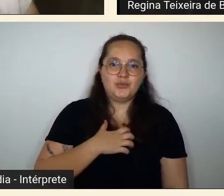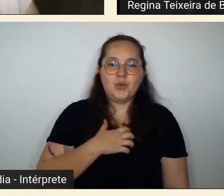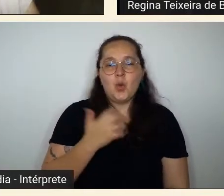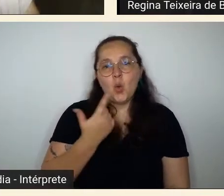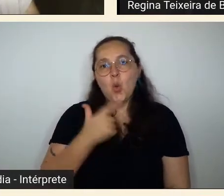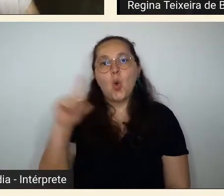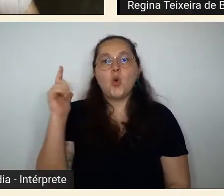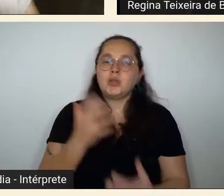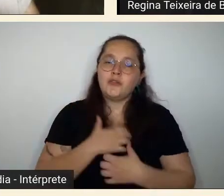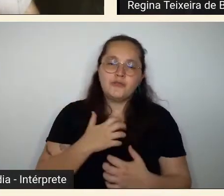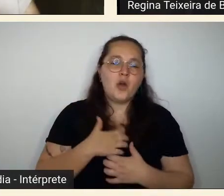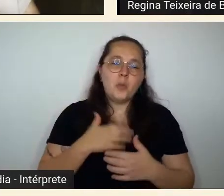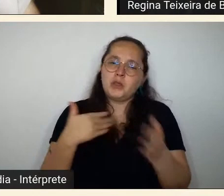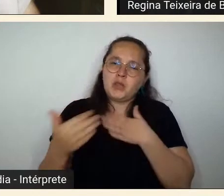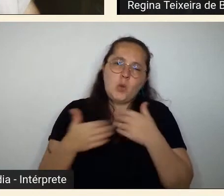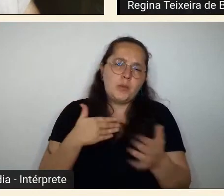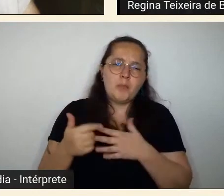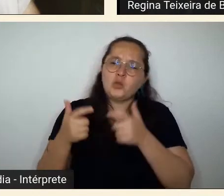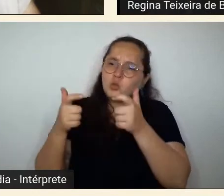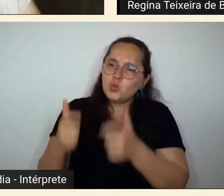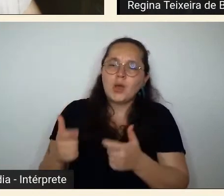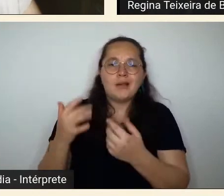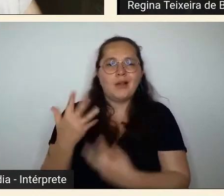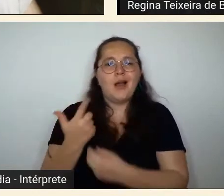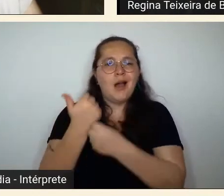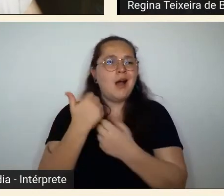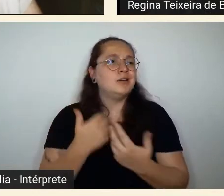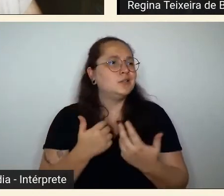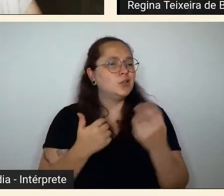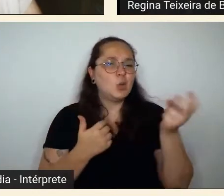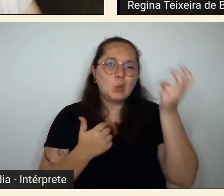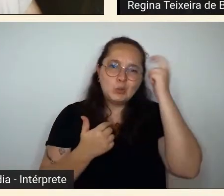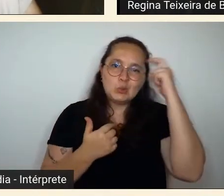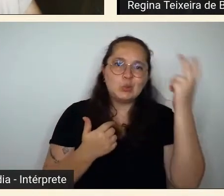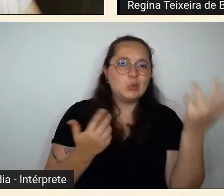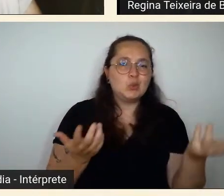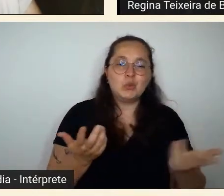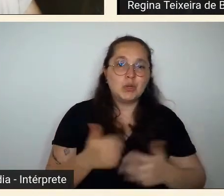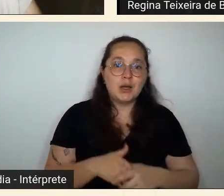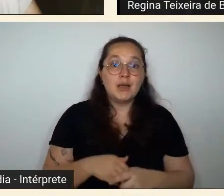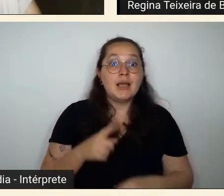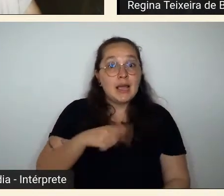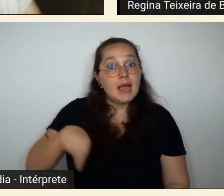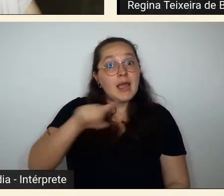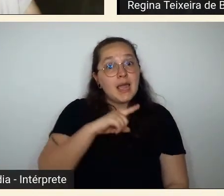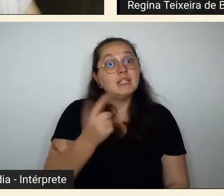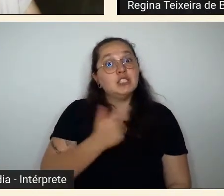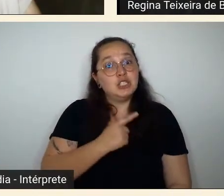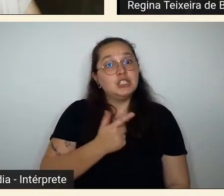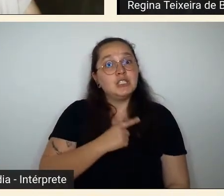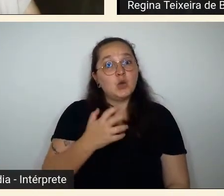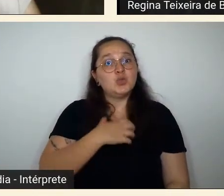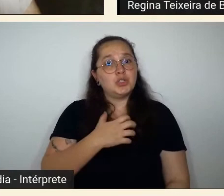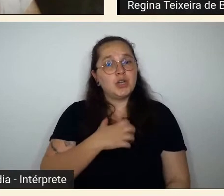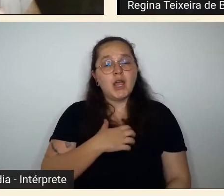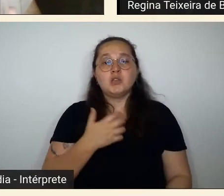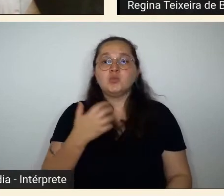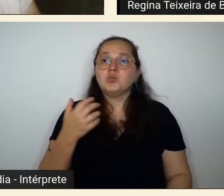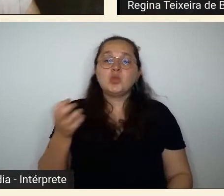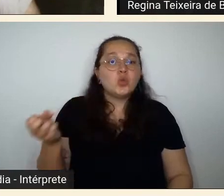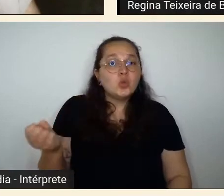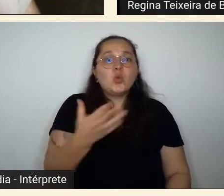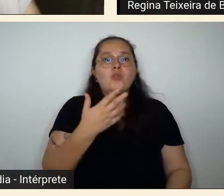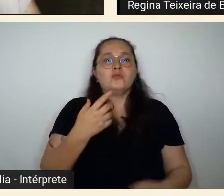mundo cultural seja no mundo de artistas e trazendo uma forma e um diálogo que não existia